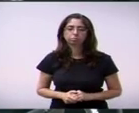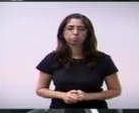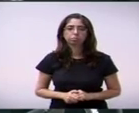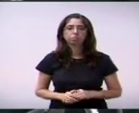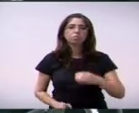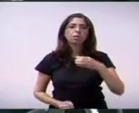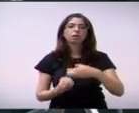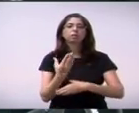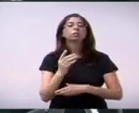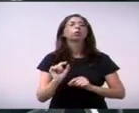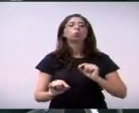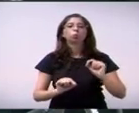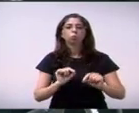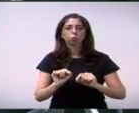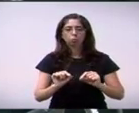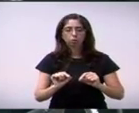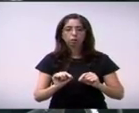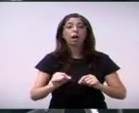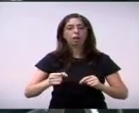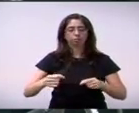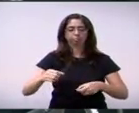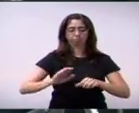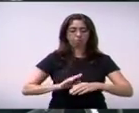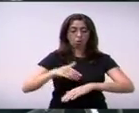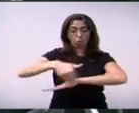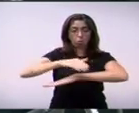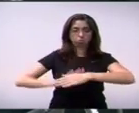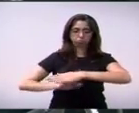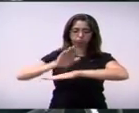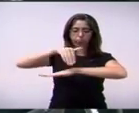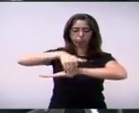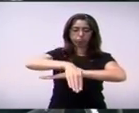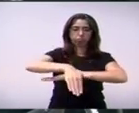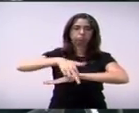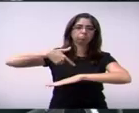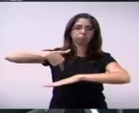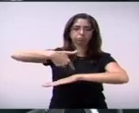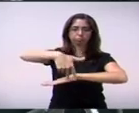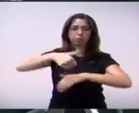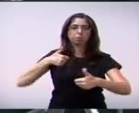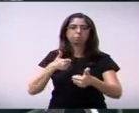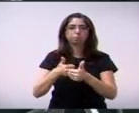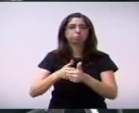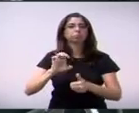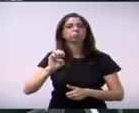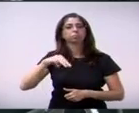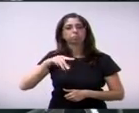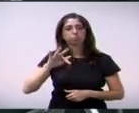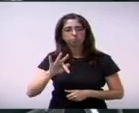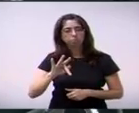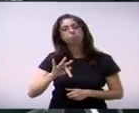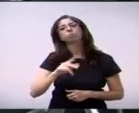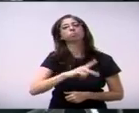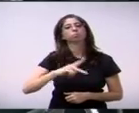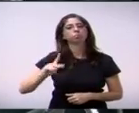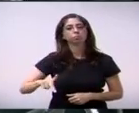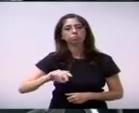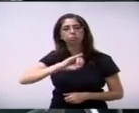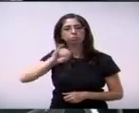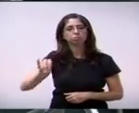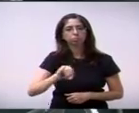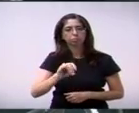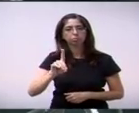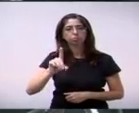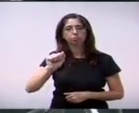instalação de redutores de velocidade próxima à EMF Professor Dr. José Dalmo B. de